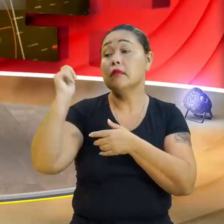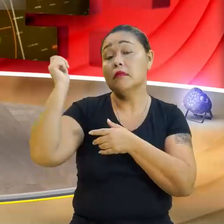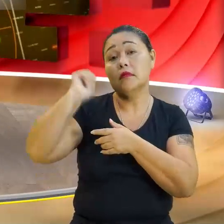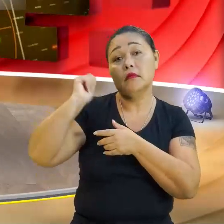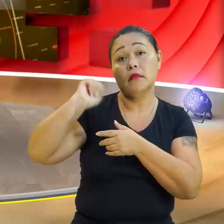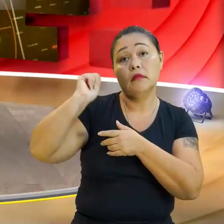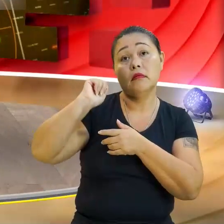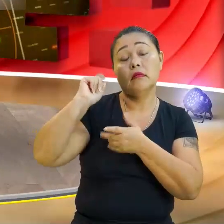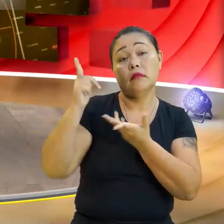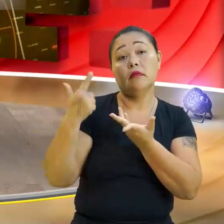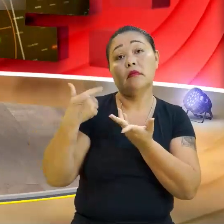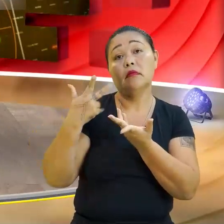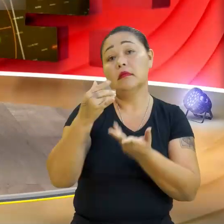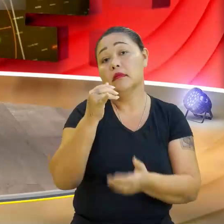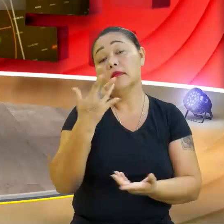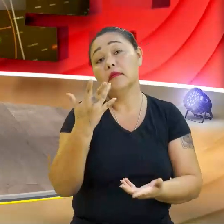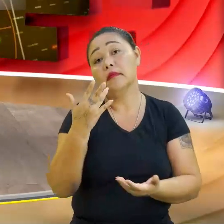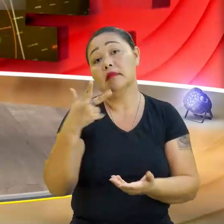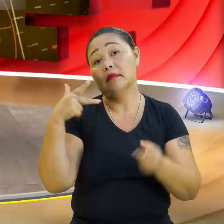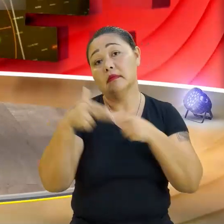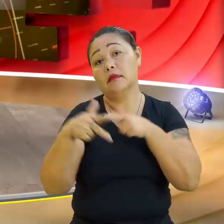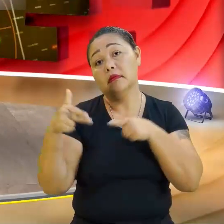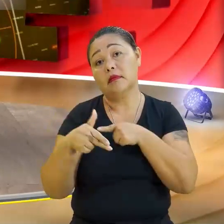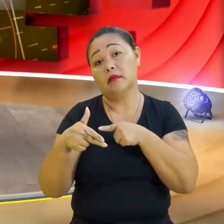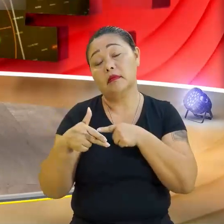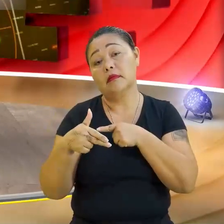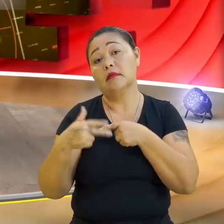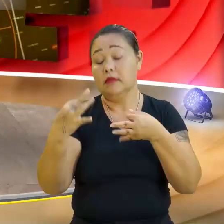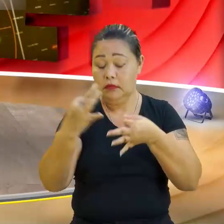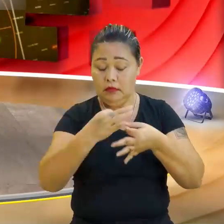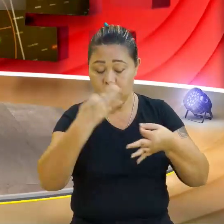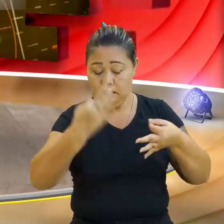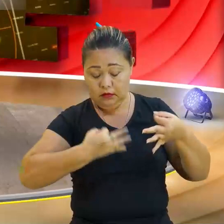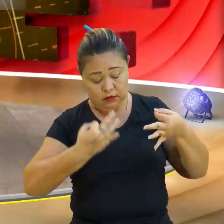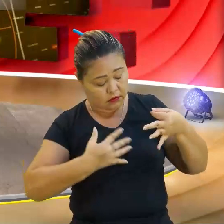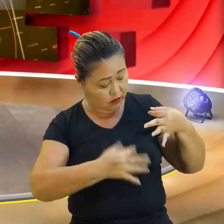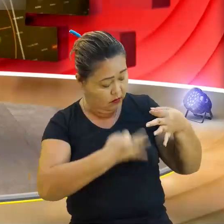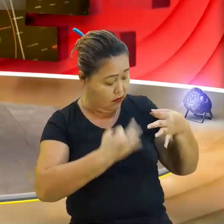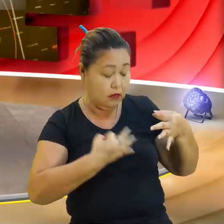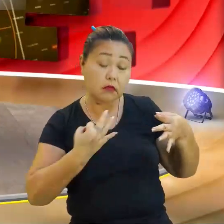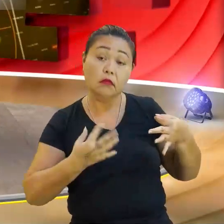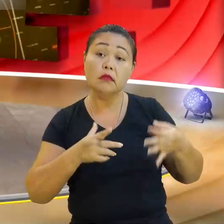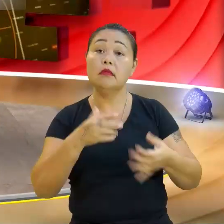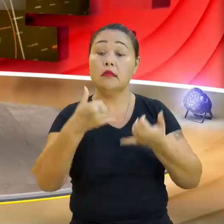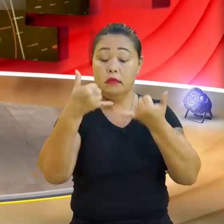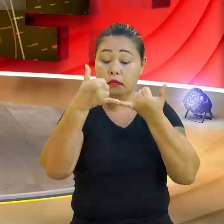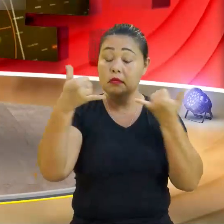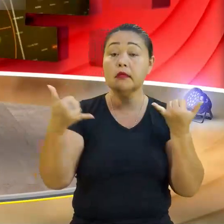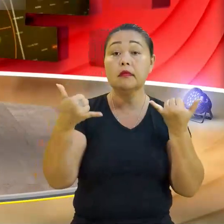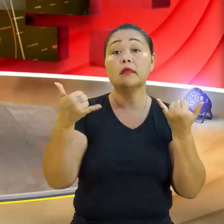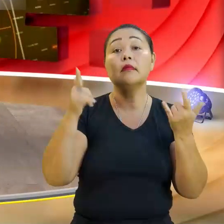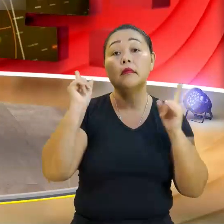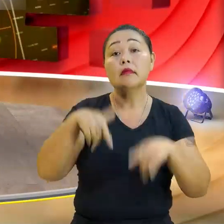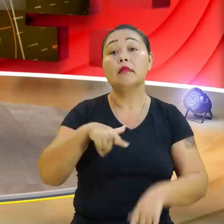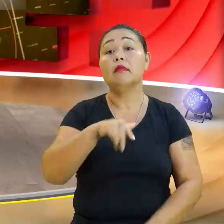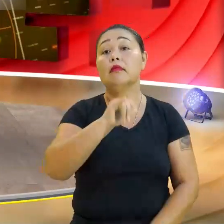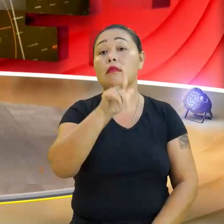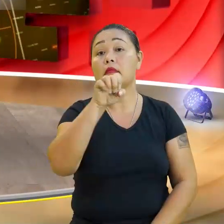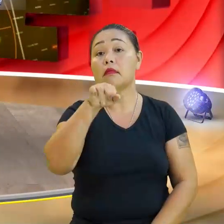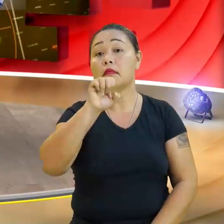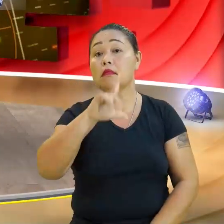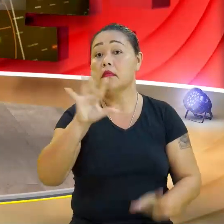também. Desculpa, estou só cortando ela agora. Costura também. É, dá para costurar também. Mas linear vem de linha. Linha reta.